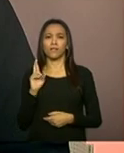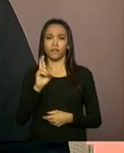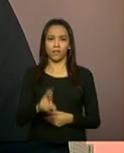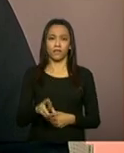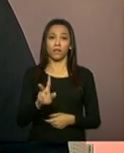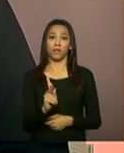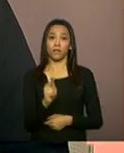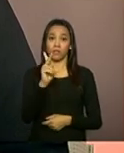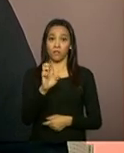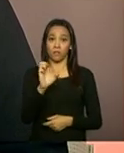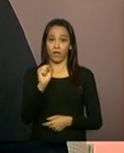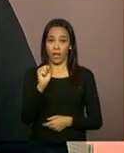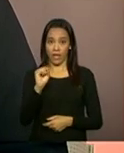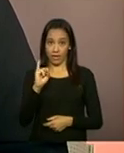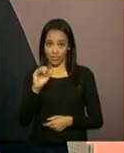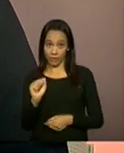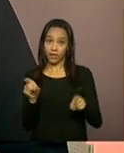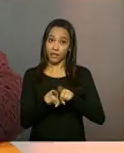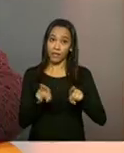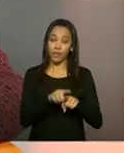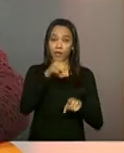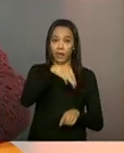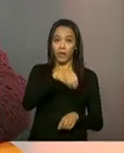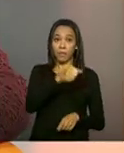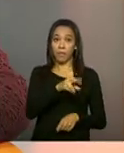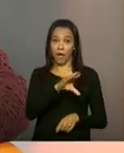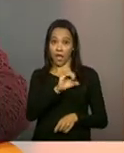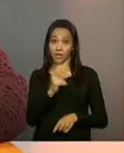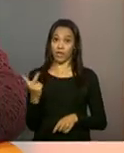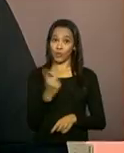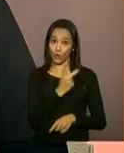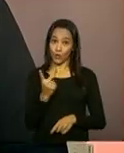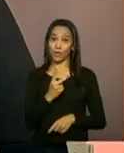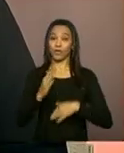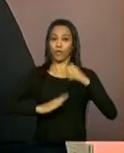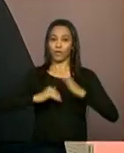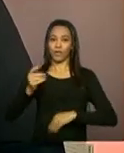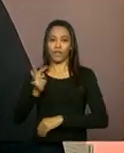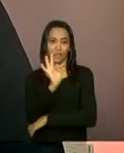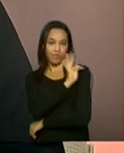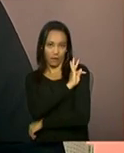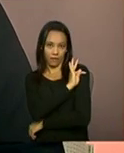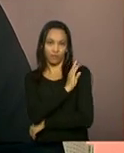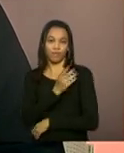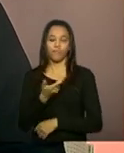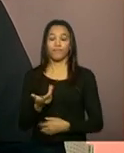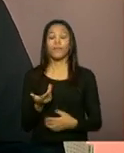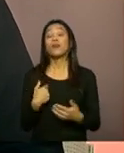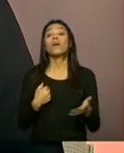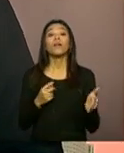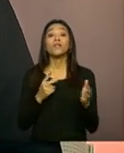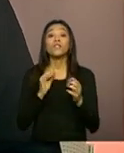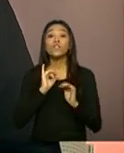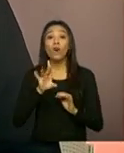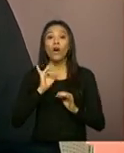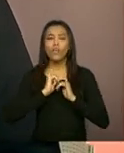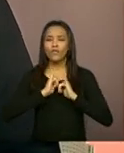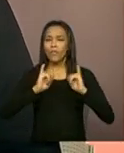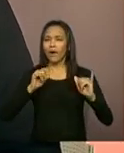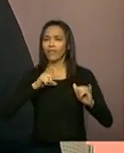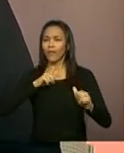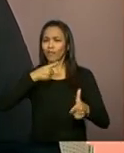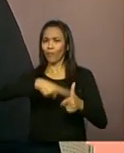Márcia Pado Aviana, técnicas do Departamento de Proteção Social Básica. Eu só gostaria de informar que houve um